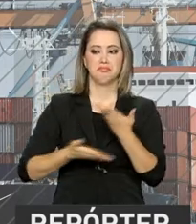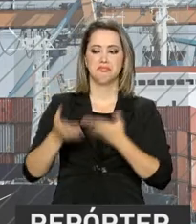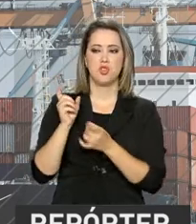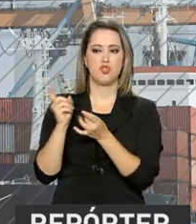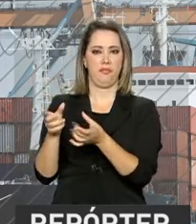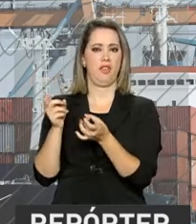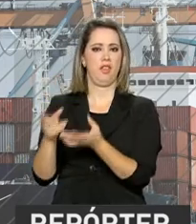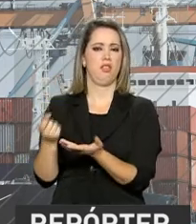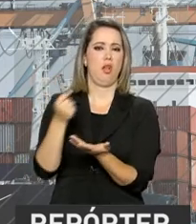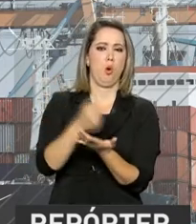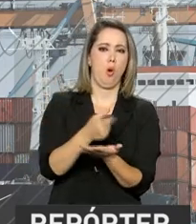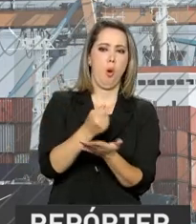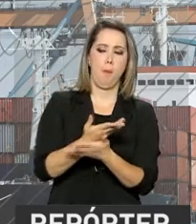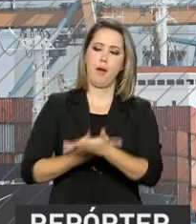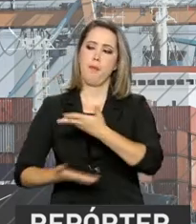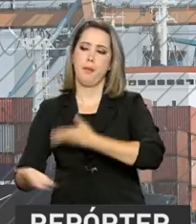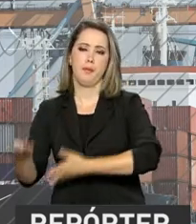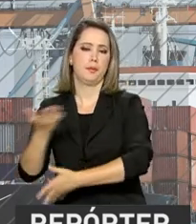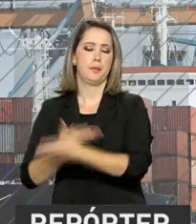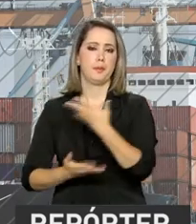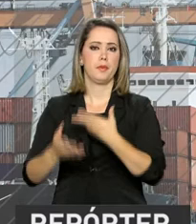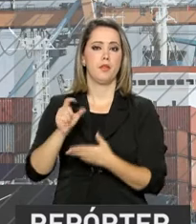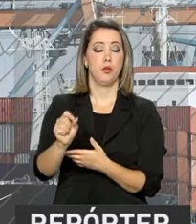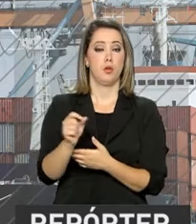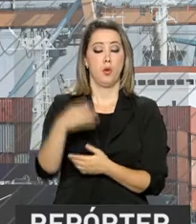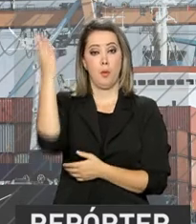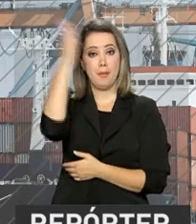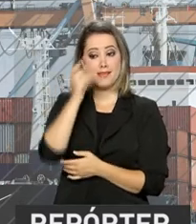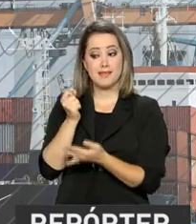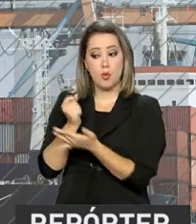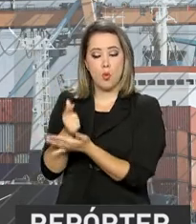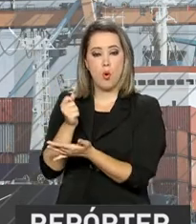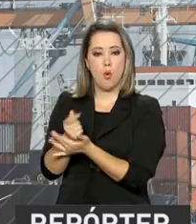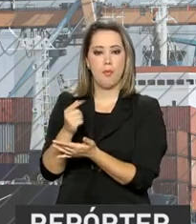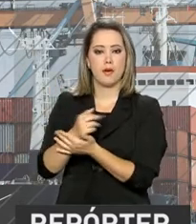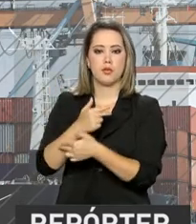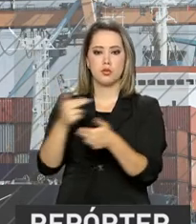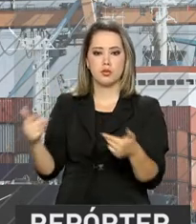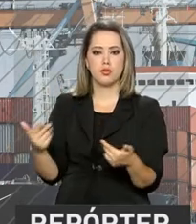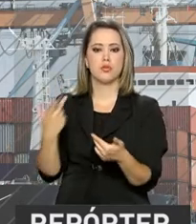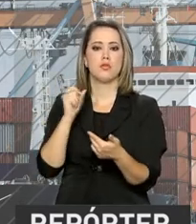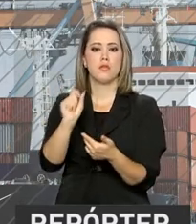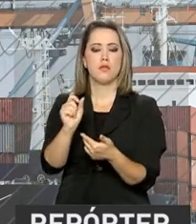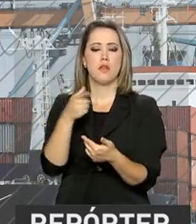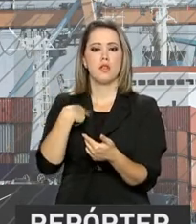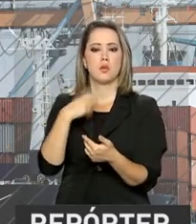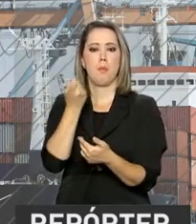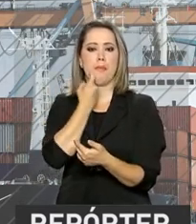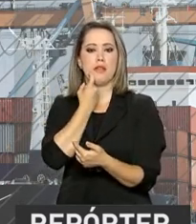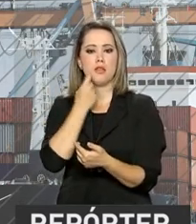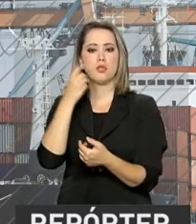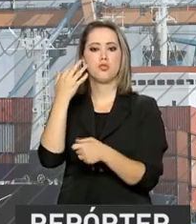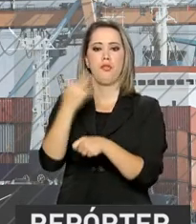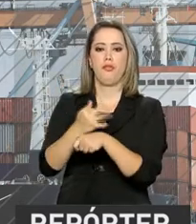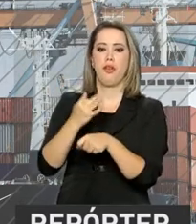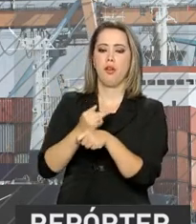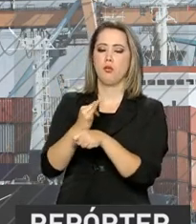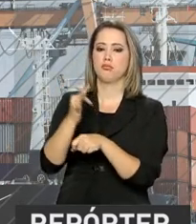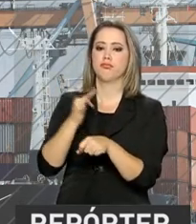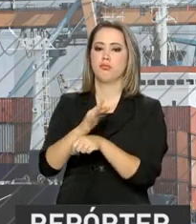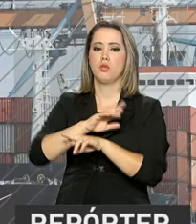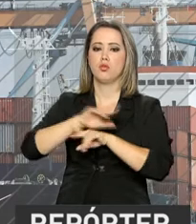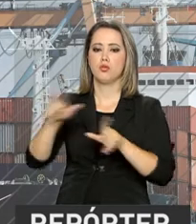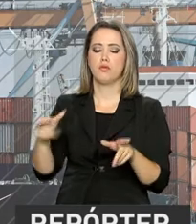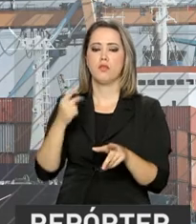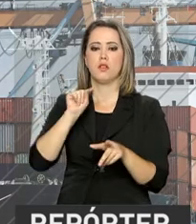O Brasil importa da Noruega, fertilizantes, bacalhau, minérios, adubo, cabos de fibra ótica,